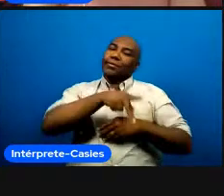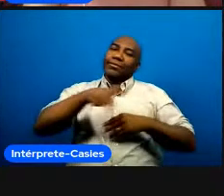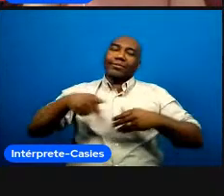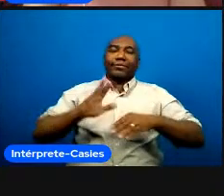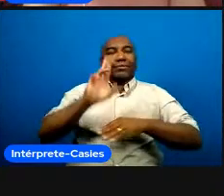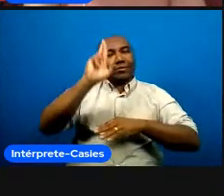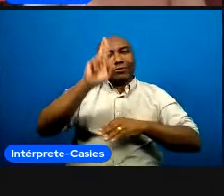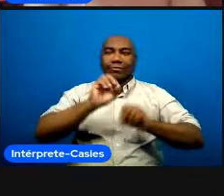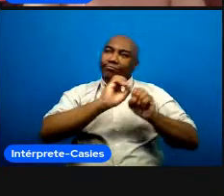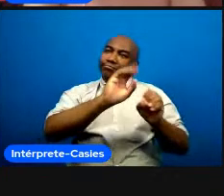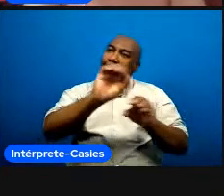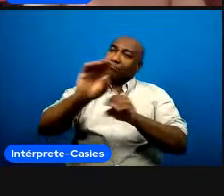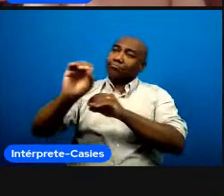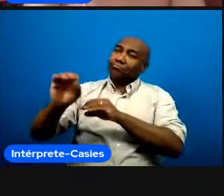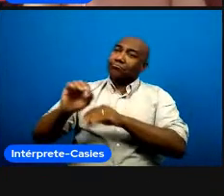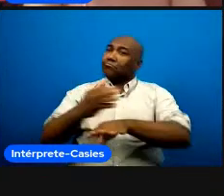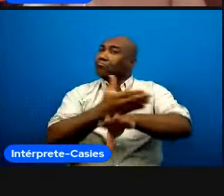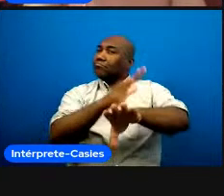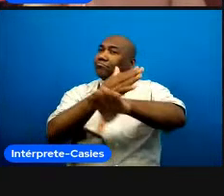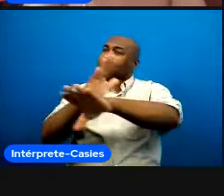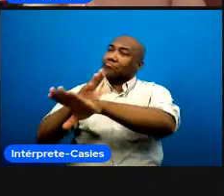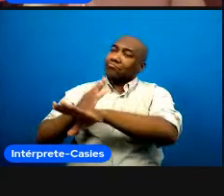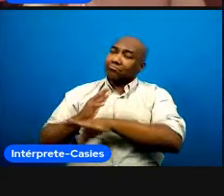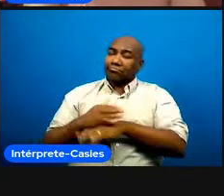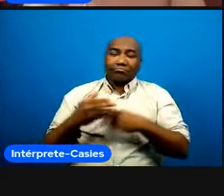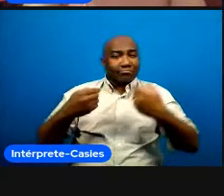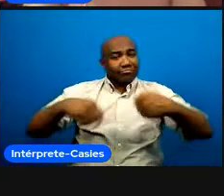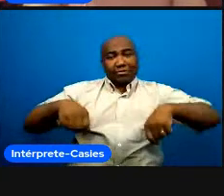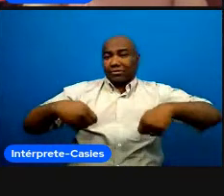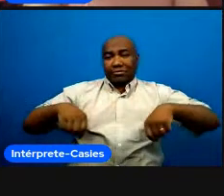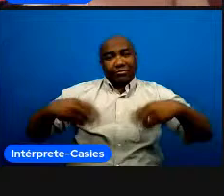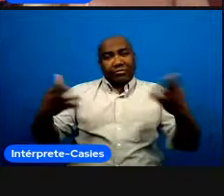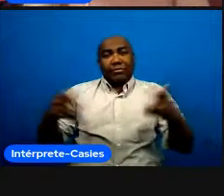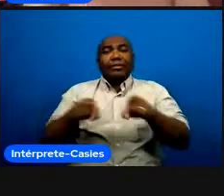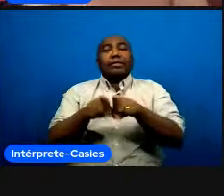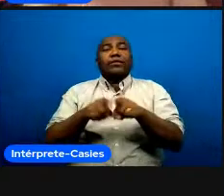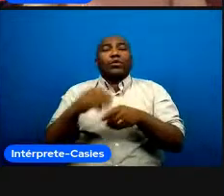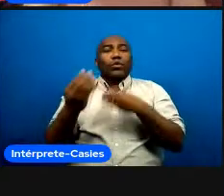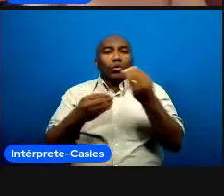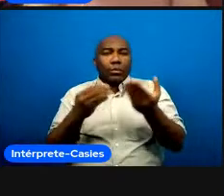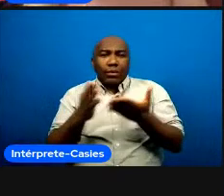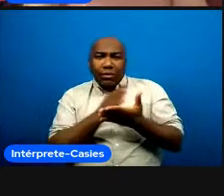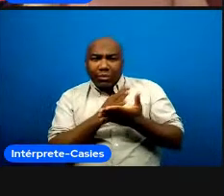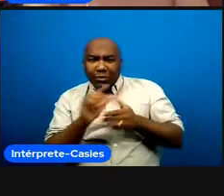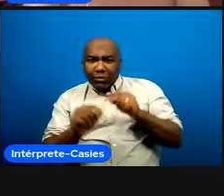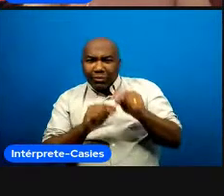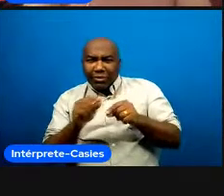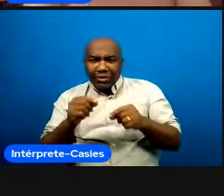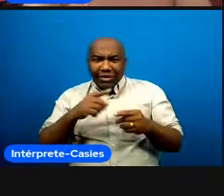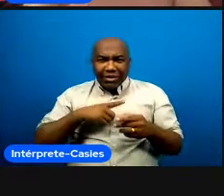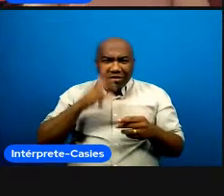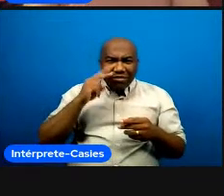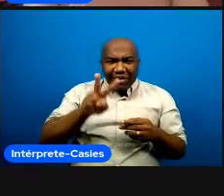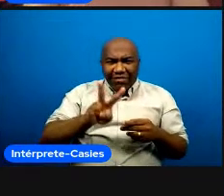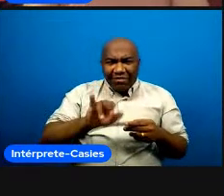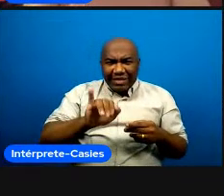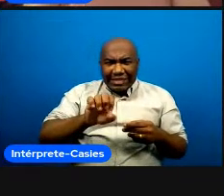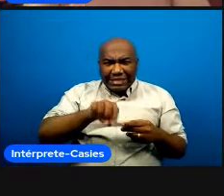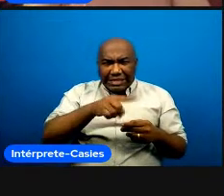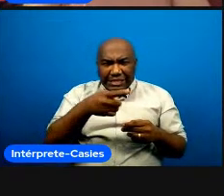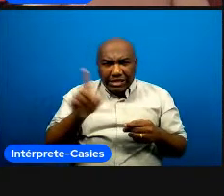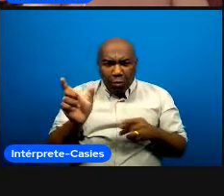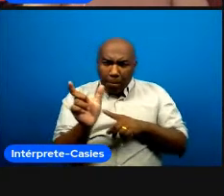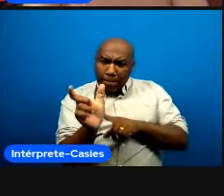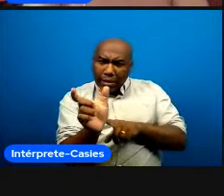como dinamismo ter visão gente ter visão alguém colou não é possível eu vou lá voltar pra apresentação porque mais uma